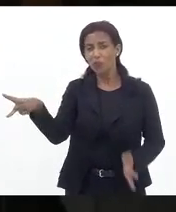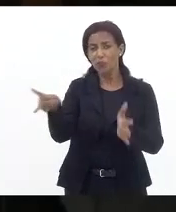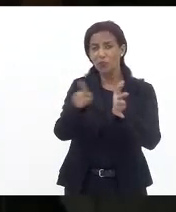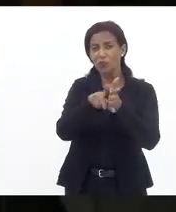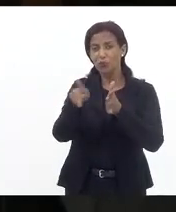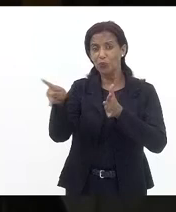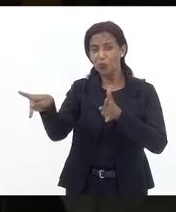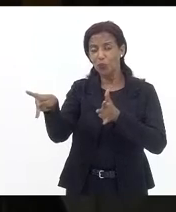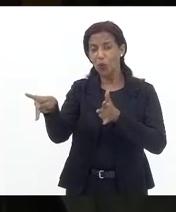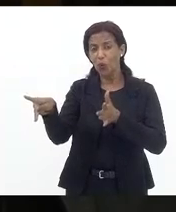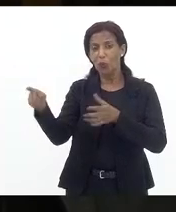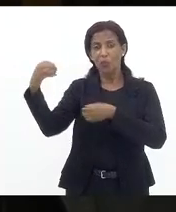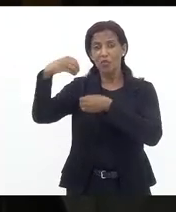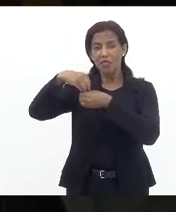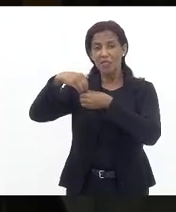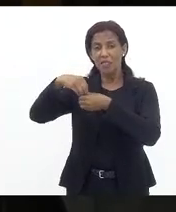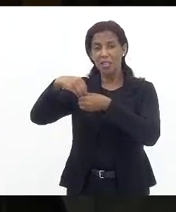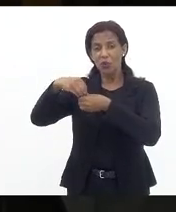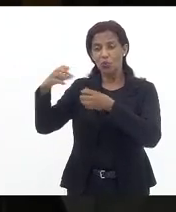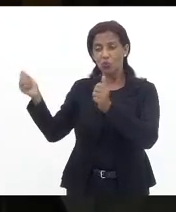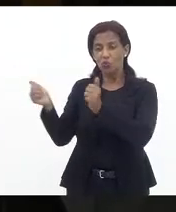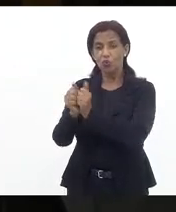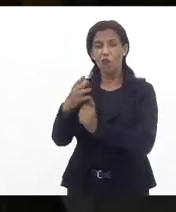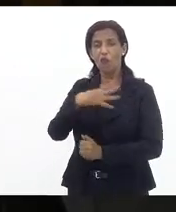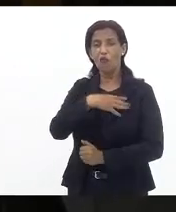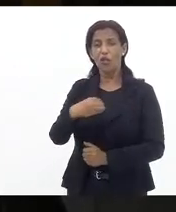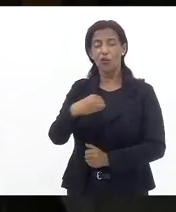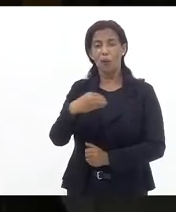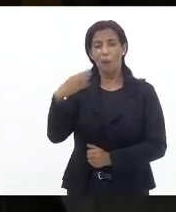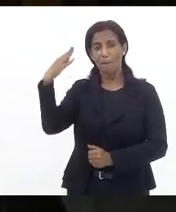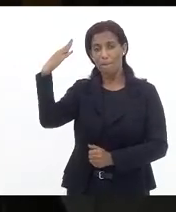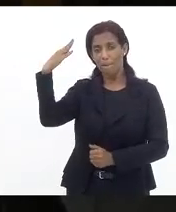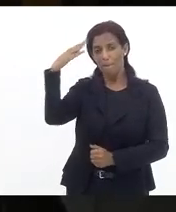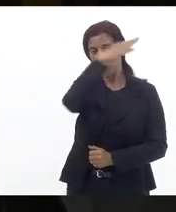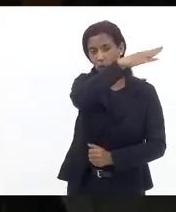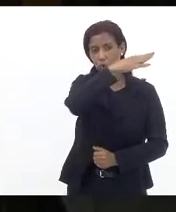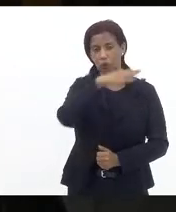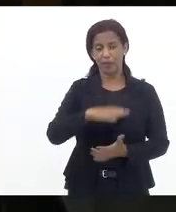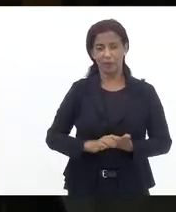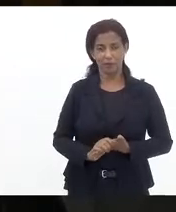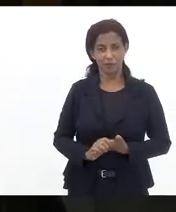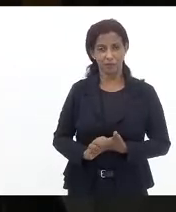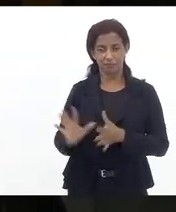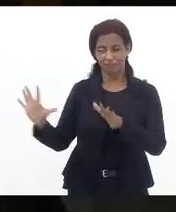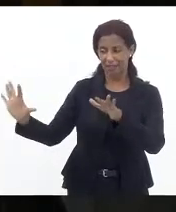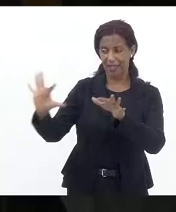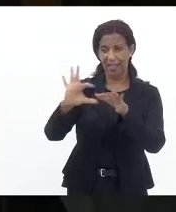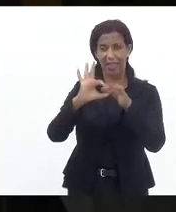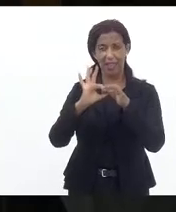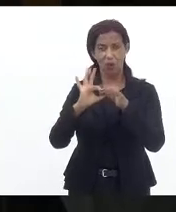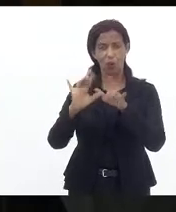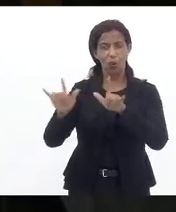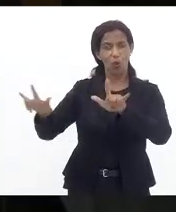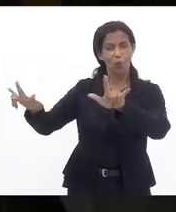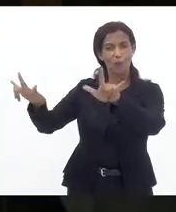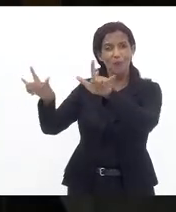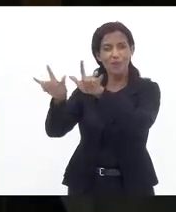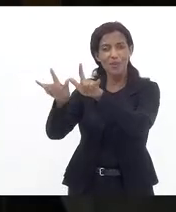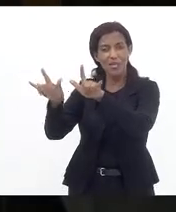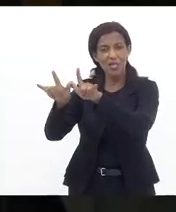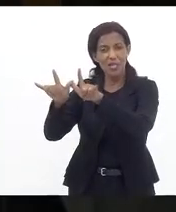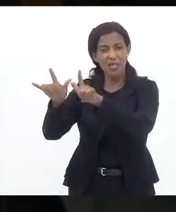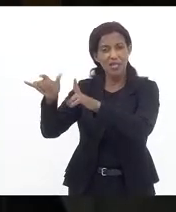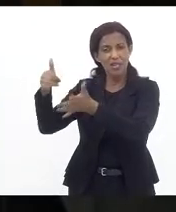no gabinete de Flávio Bolsonaro elo da família Bolsonaro com as milícias com o escritório do